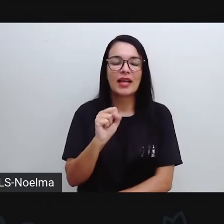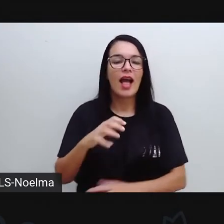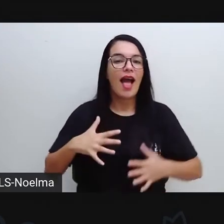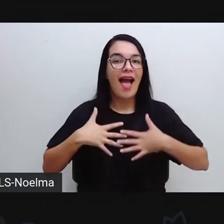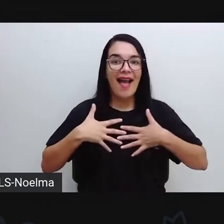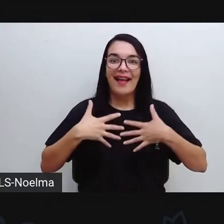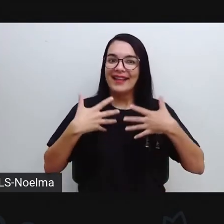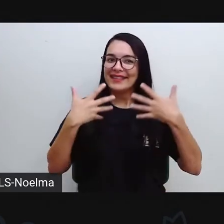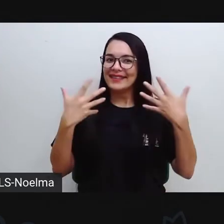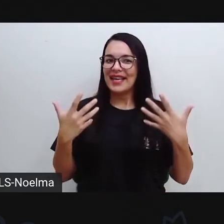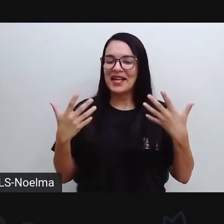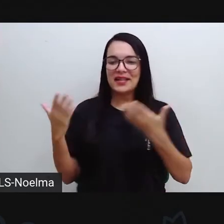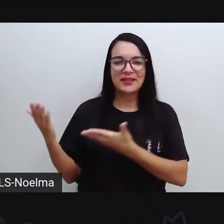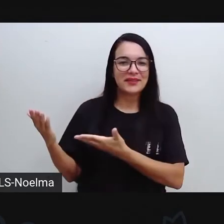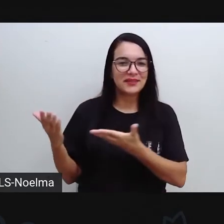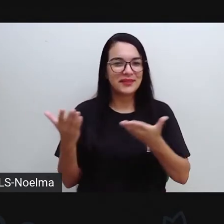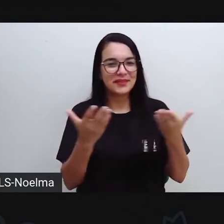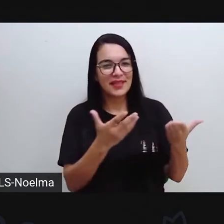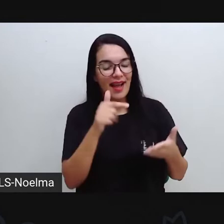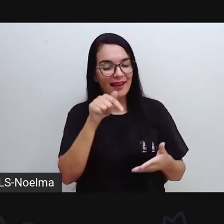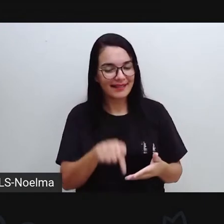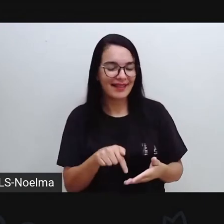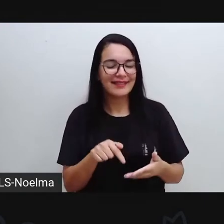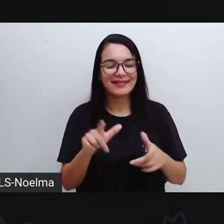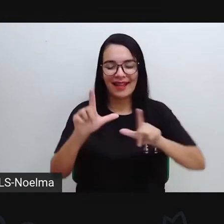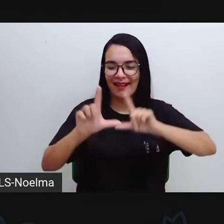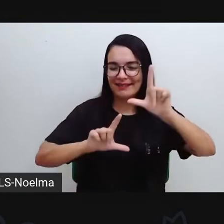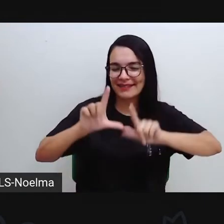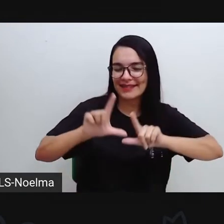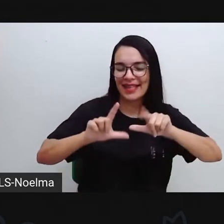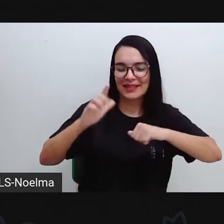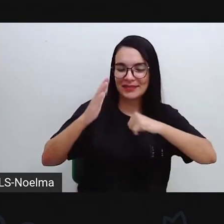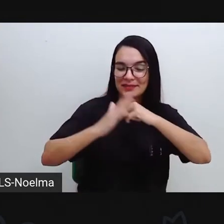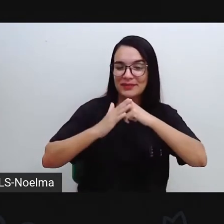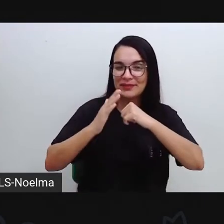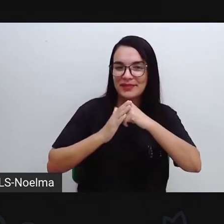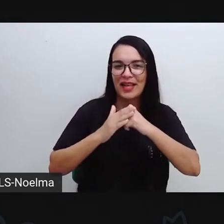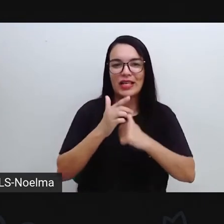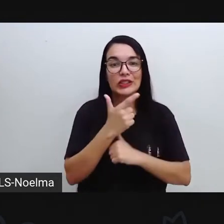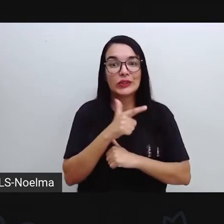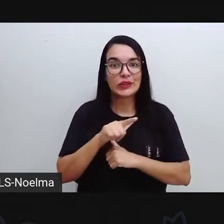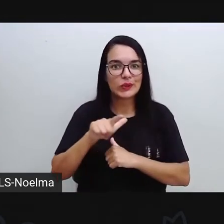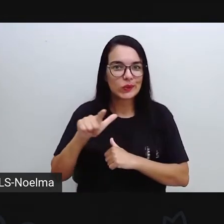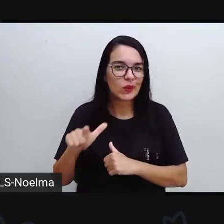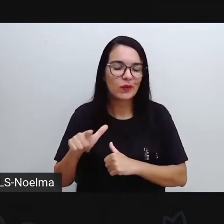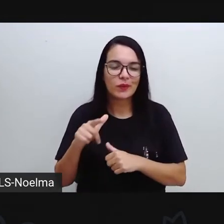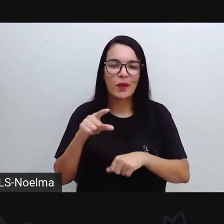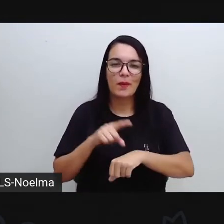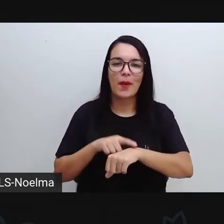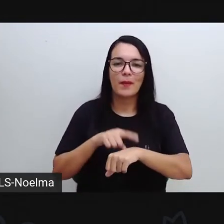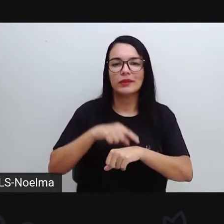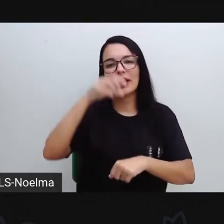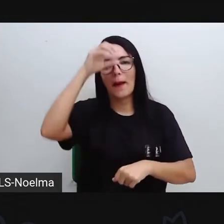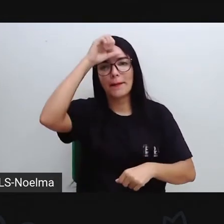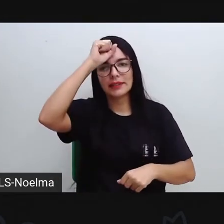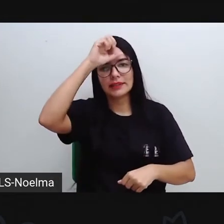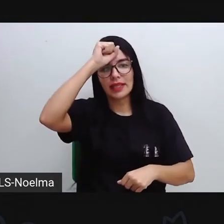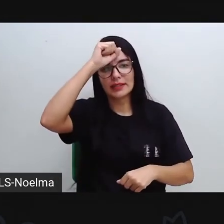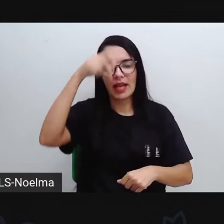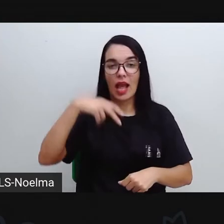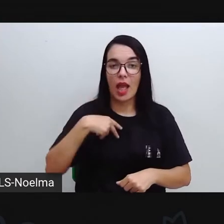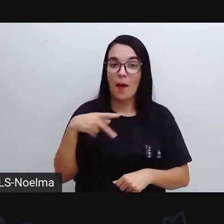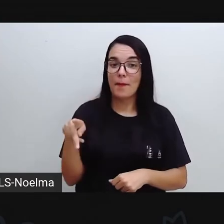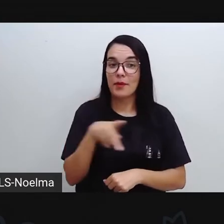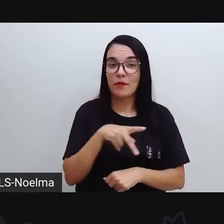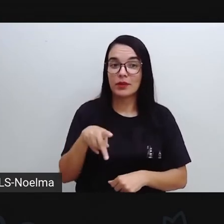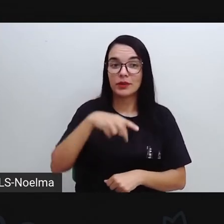com enorme alegria que a gente recebe vocês aqui no nosso canal para mais um momento de muito aprendizado. Eu sou a